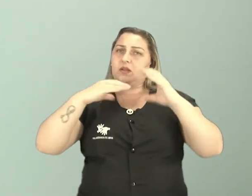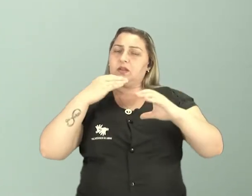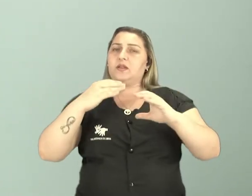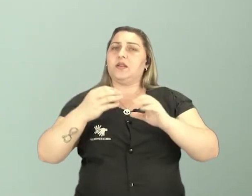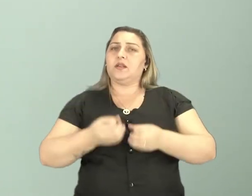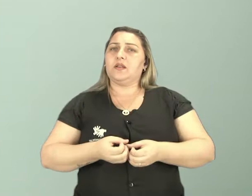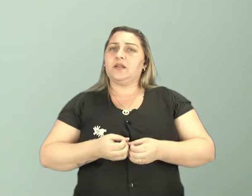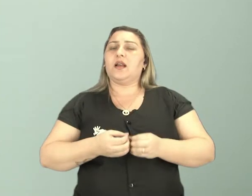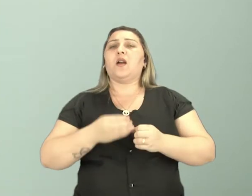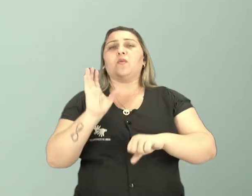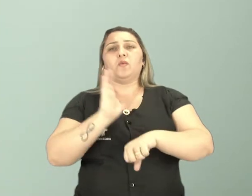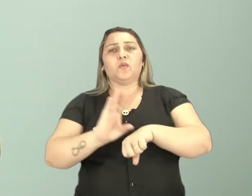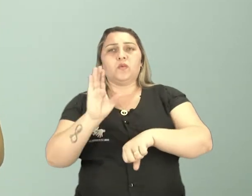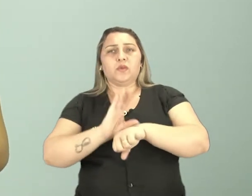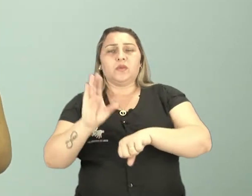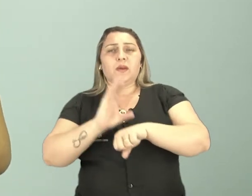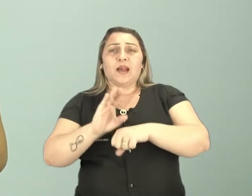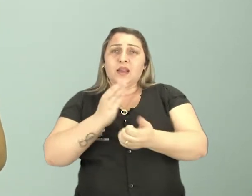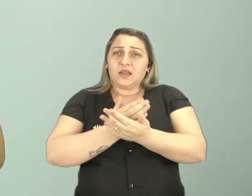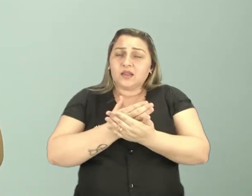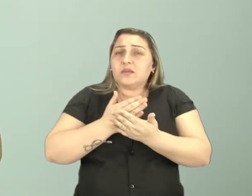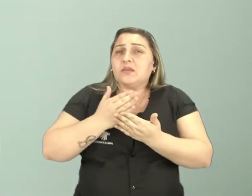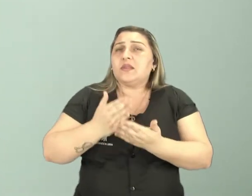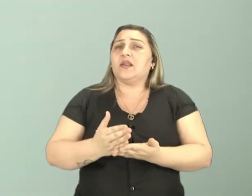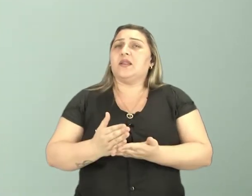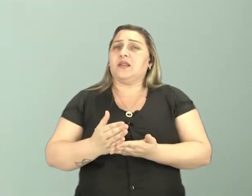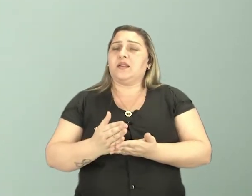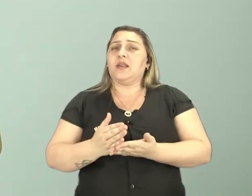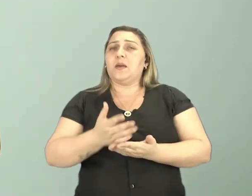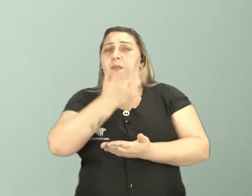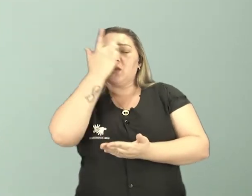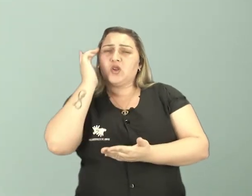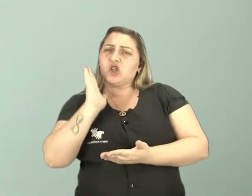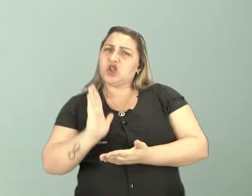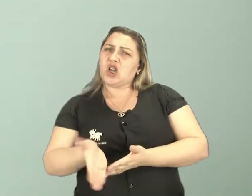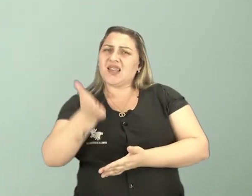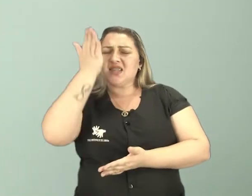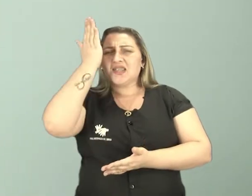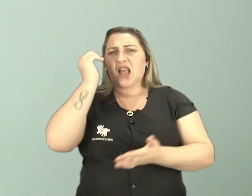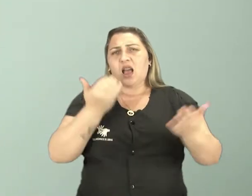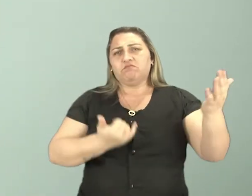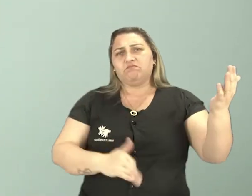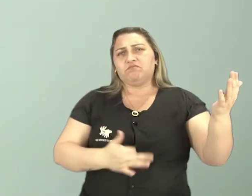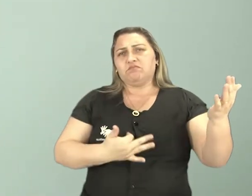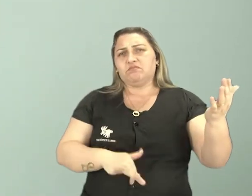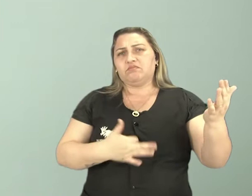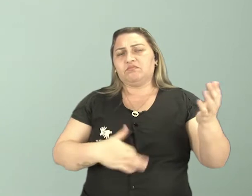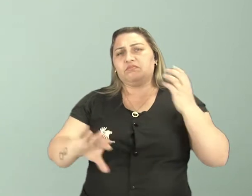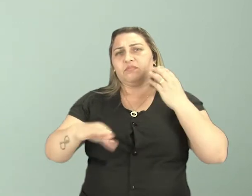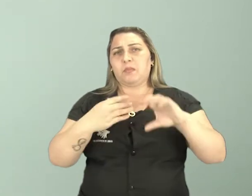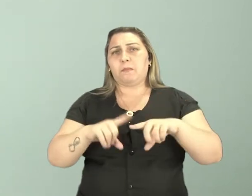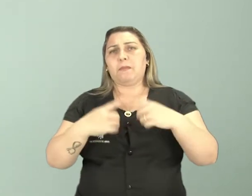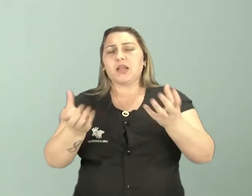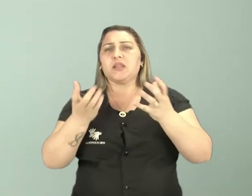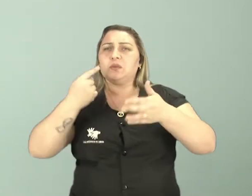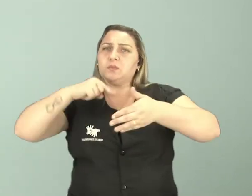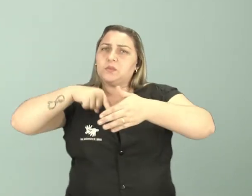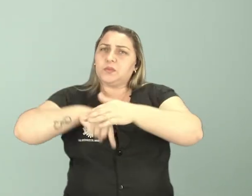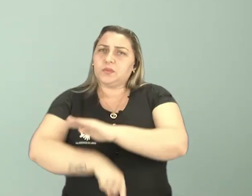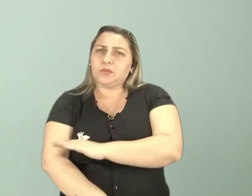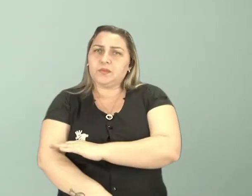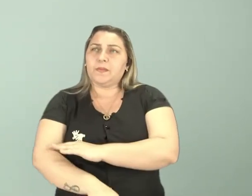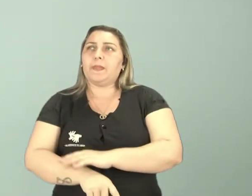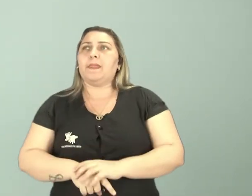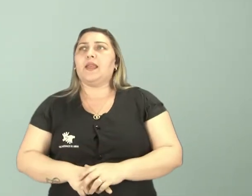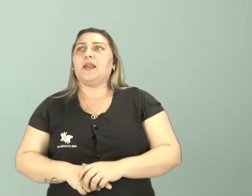oferece cursos para iniciantes e pessoas que já sabem tocar algum instrumento musical, mas querem se aprofundar.